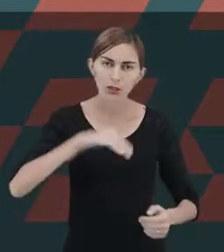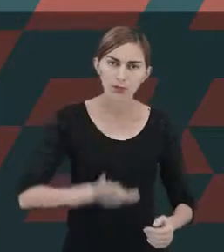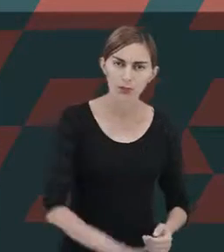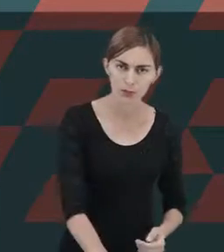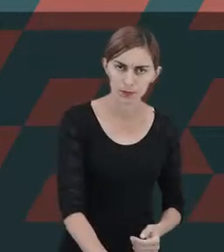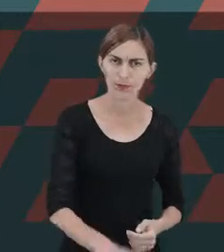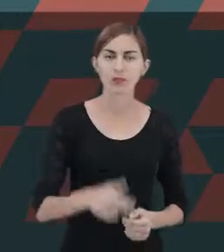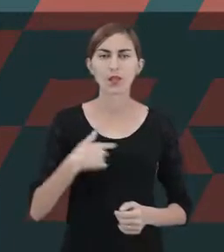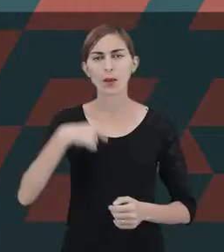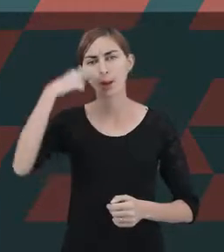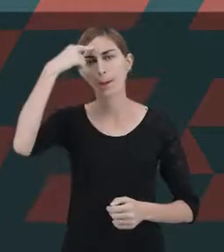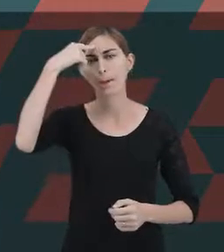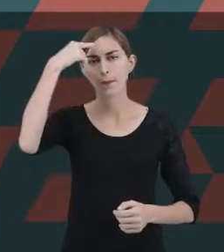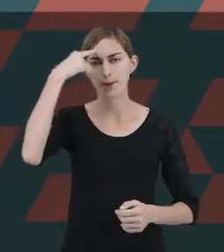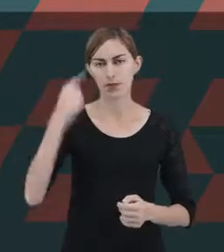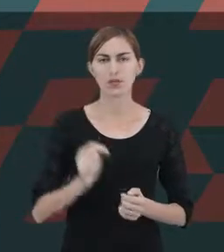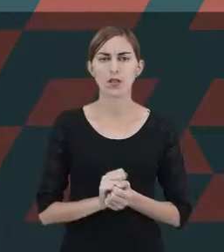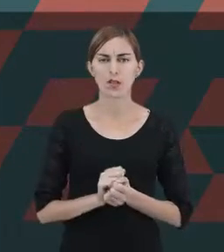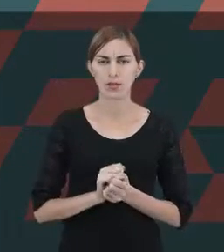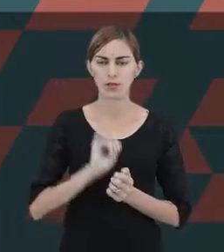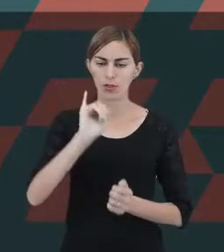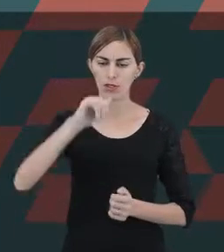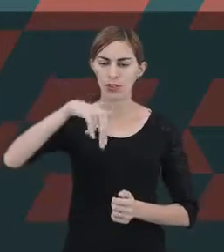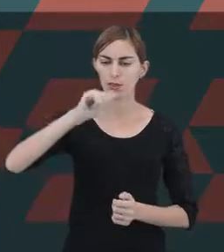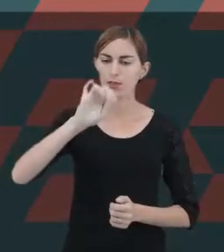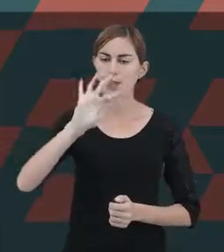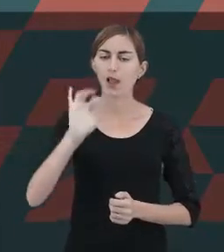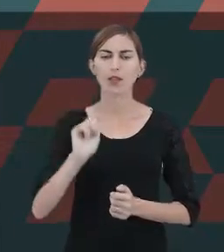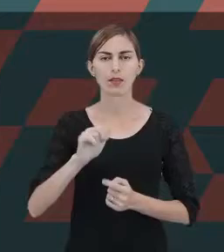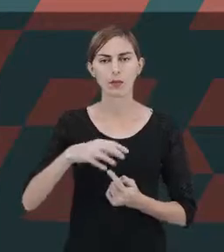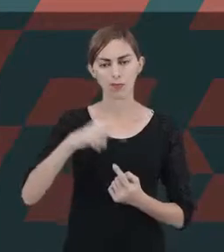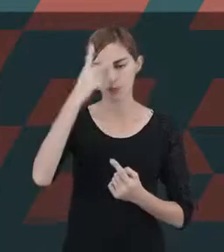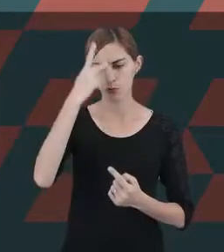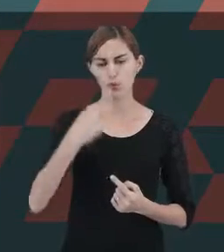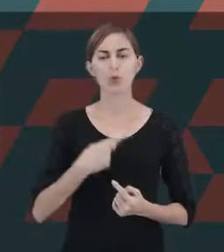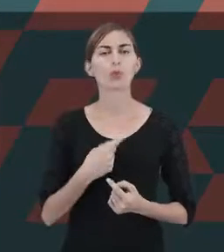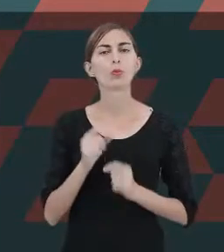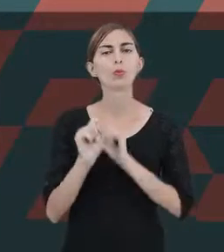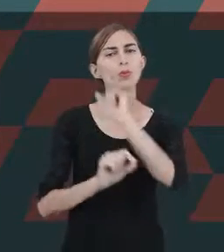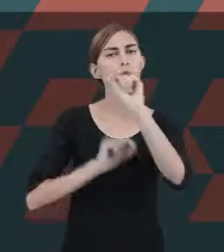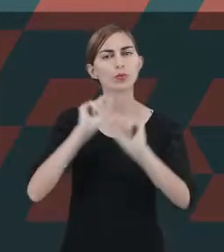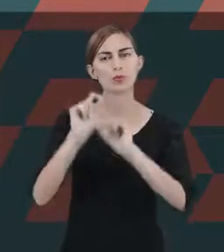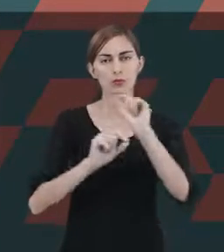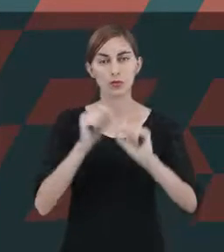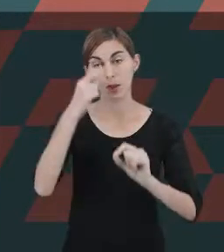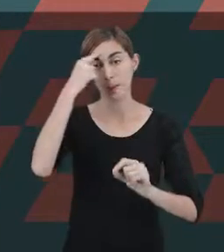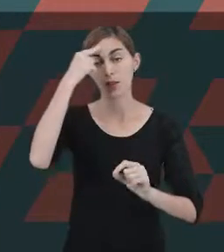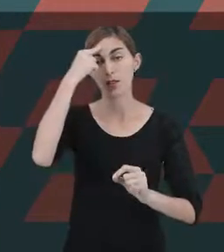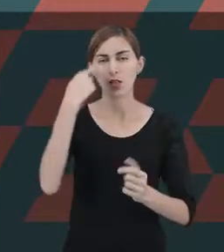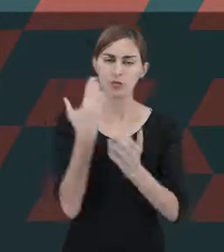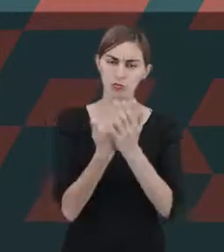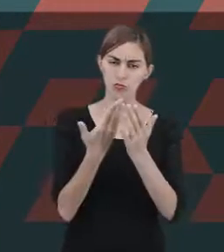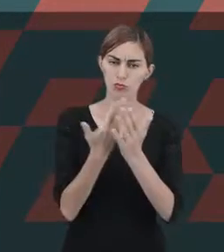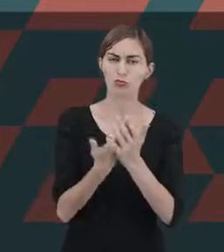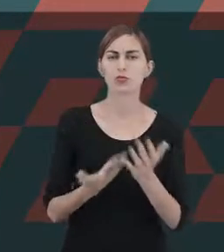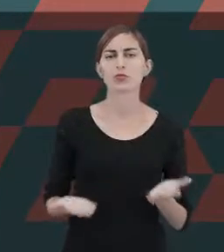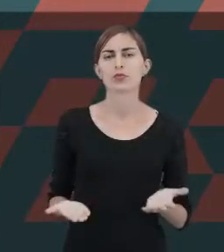foi pensado numa questão inata. O que seria isso? Foi pensado e estruturado